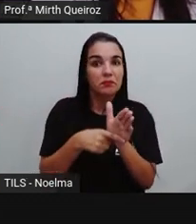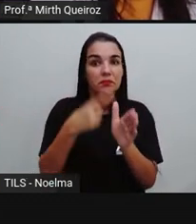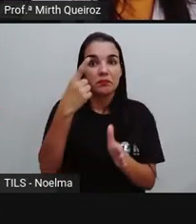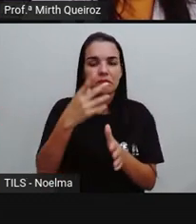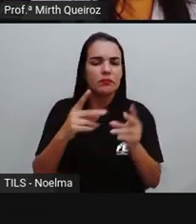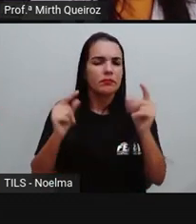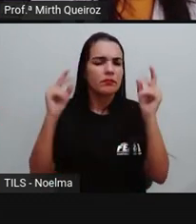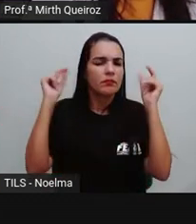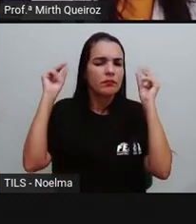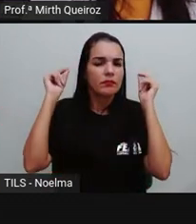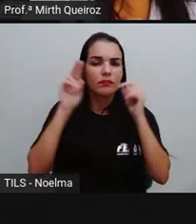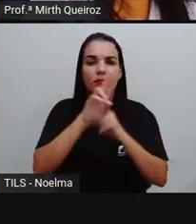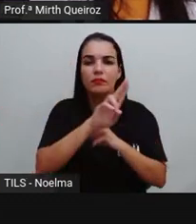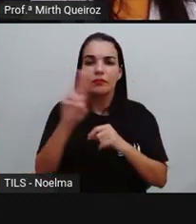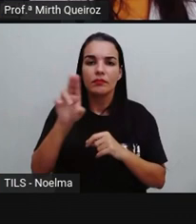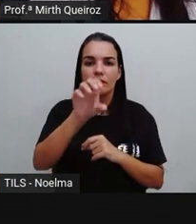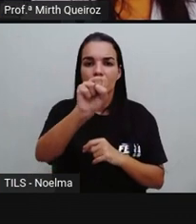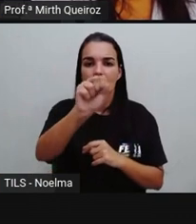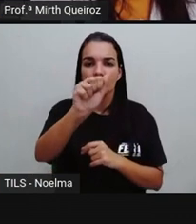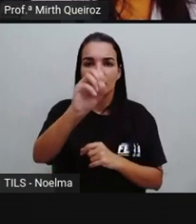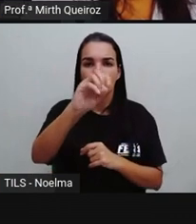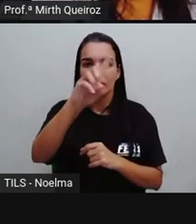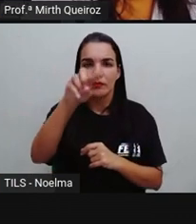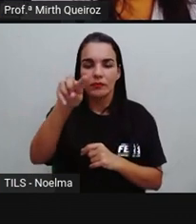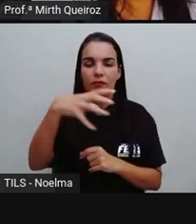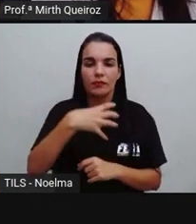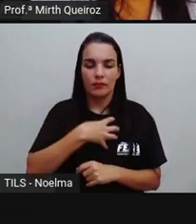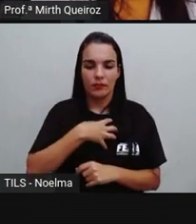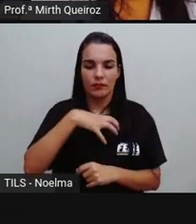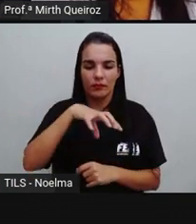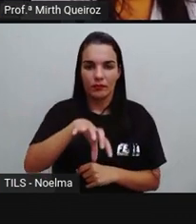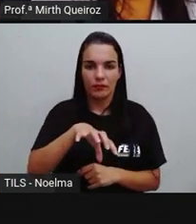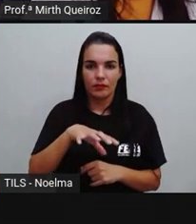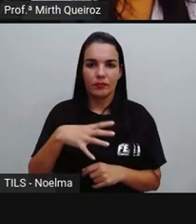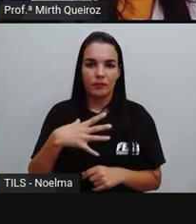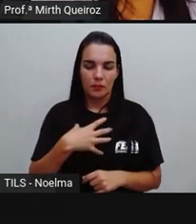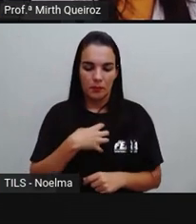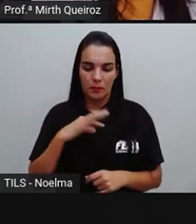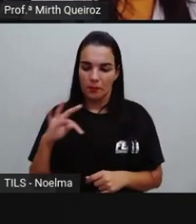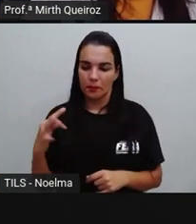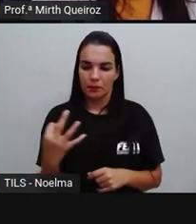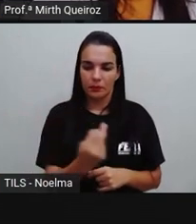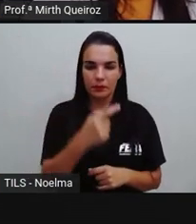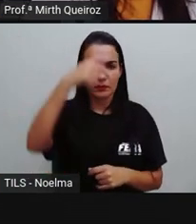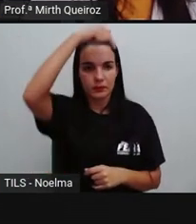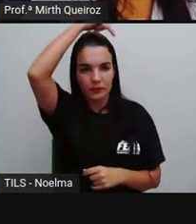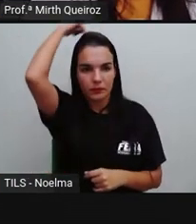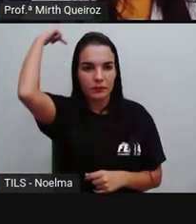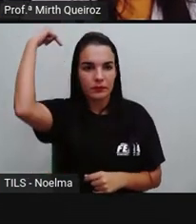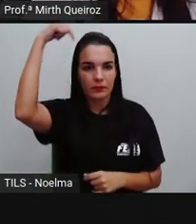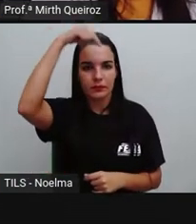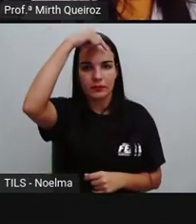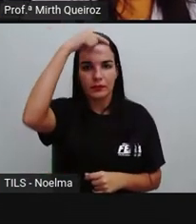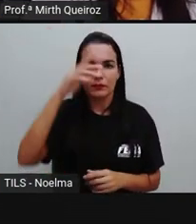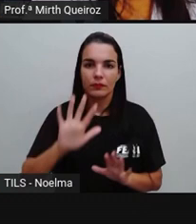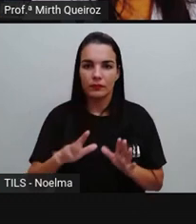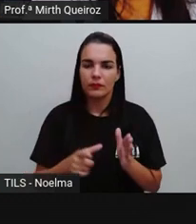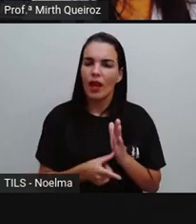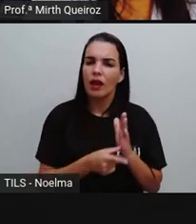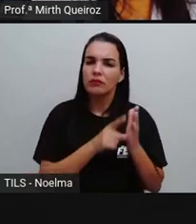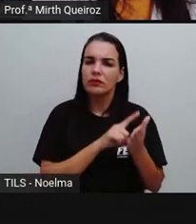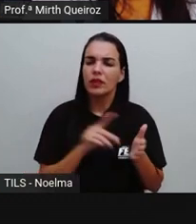que antigamente chamava-se São Salvador, da Bahia de Todos os Santos, e hoje se chama Salvador. Antes dele,